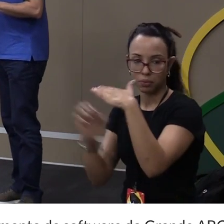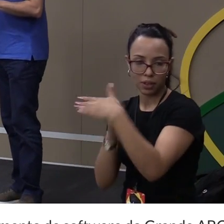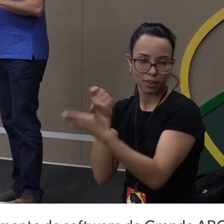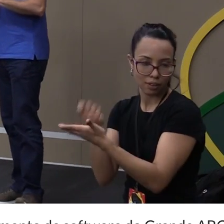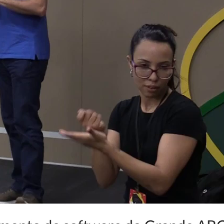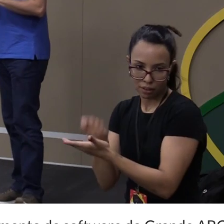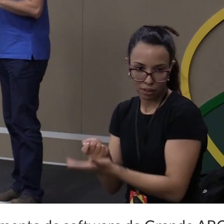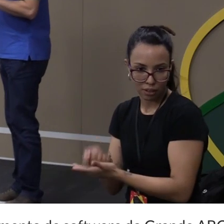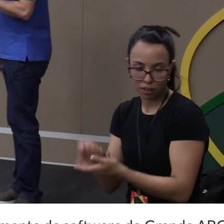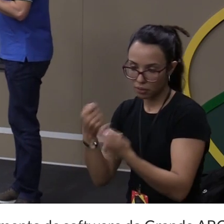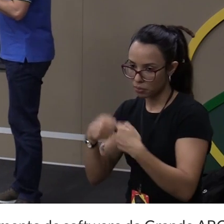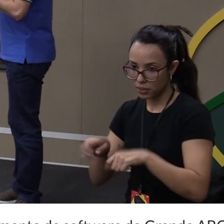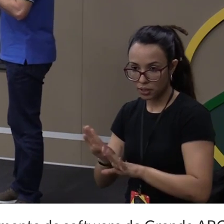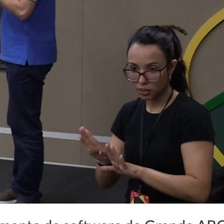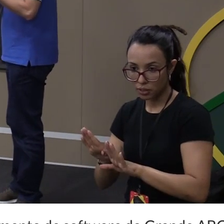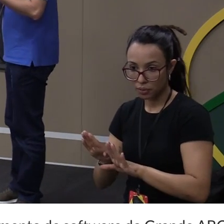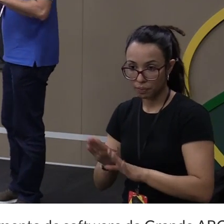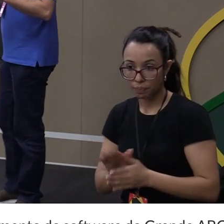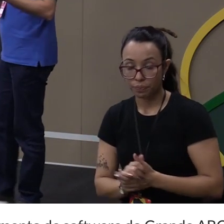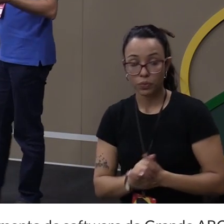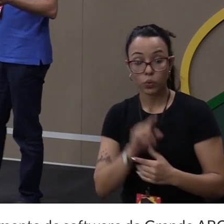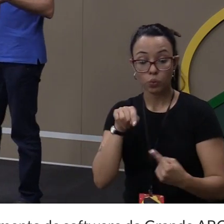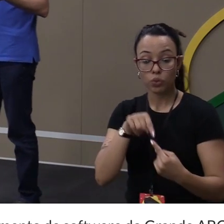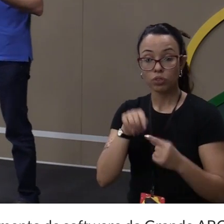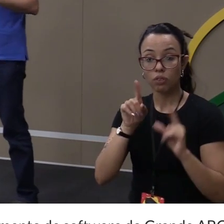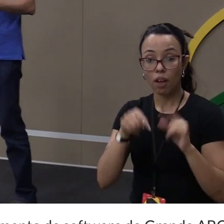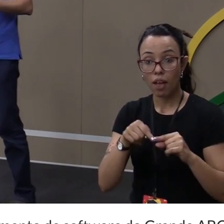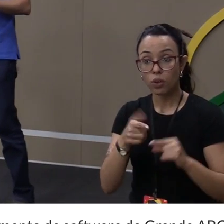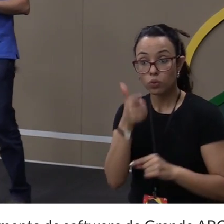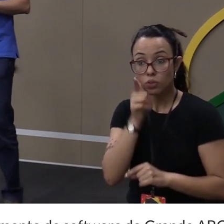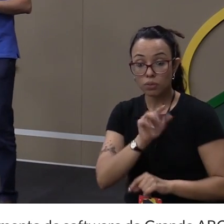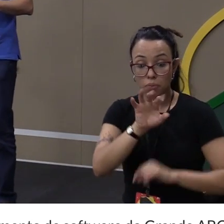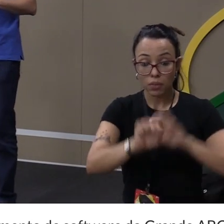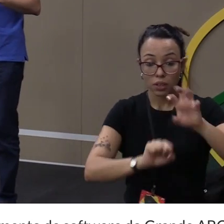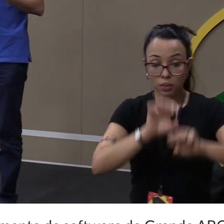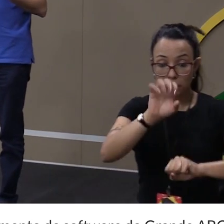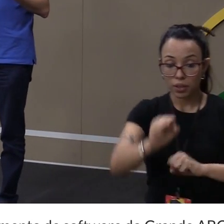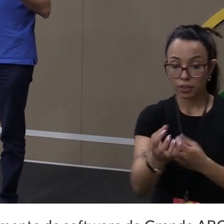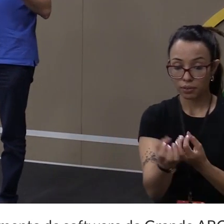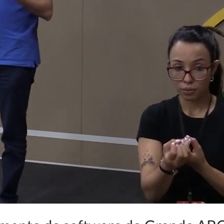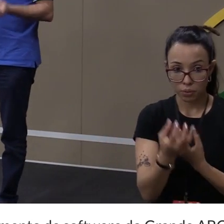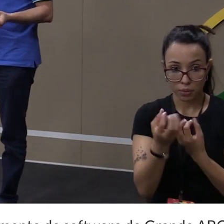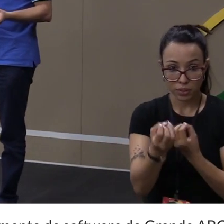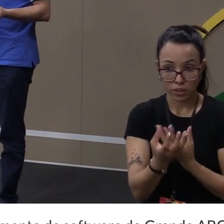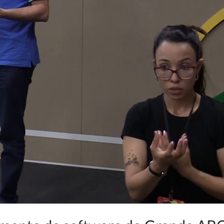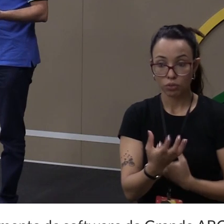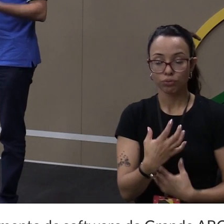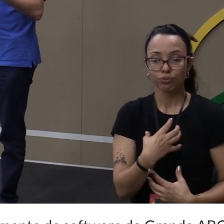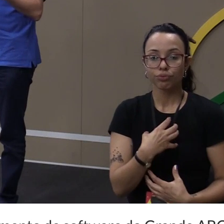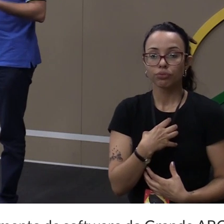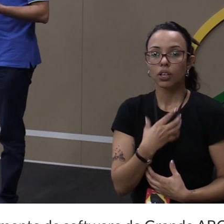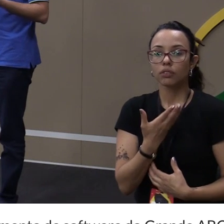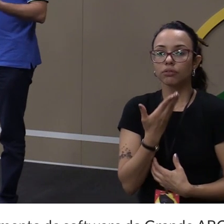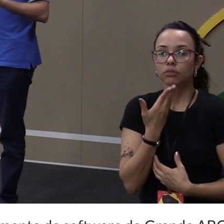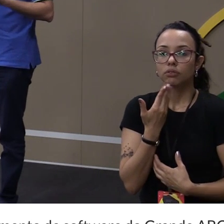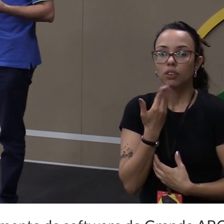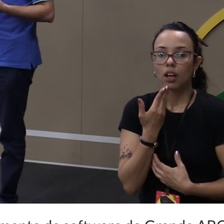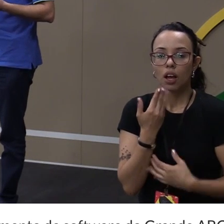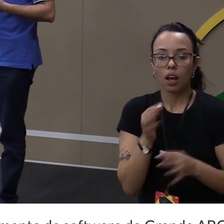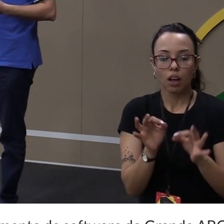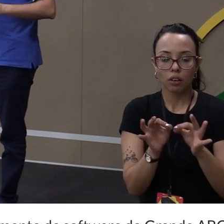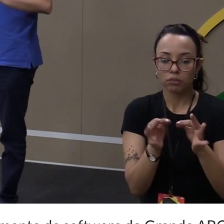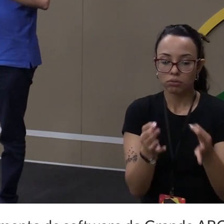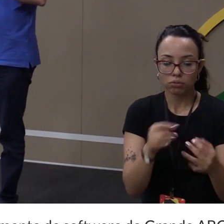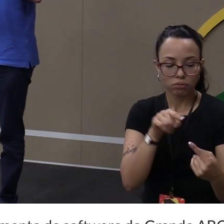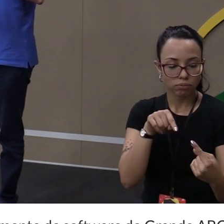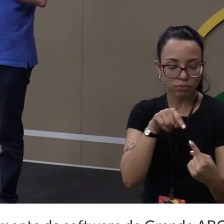E a ideia dele é que você consiga extrair as informações dessa página de um modo bem fácil, seja simples de você fazer